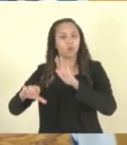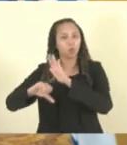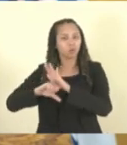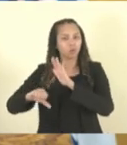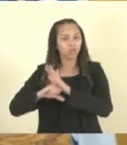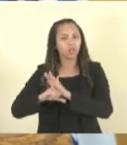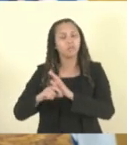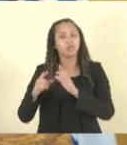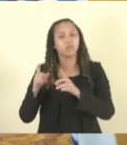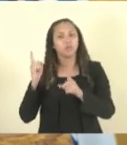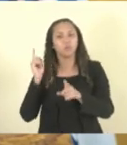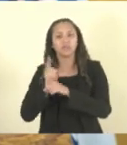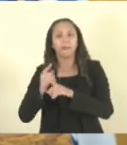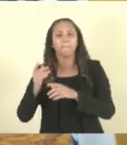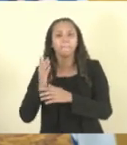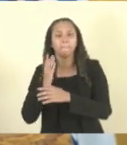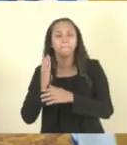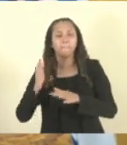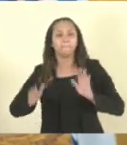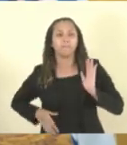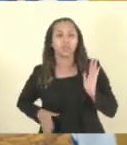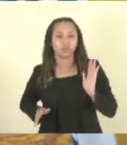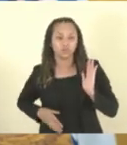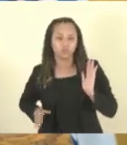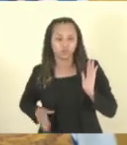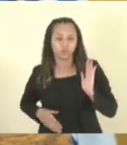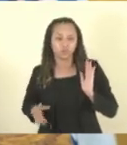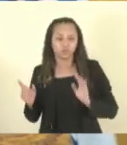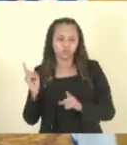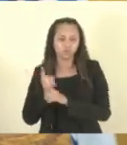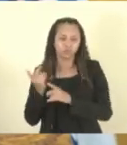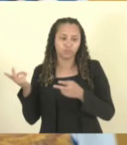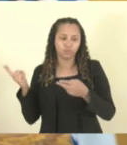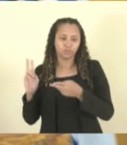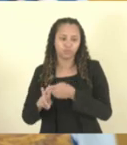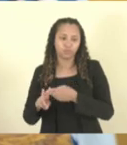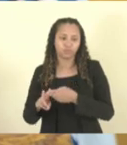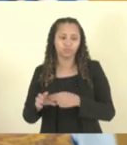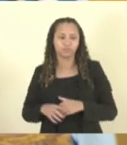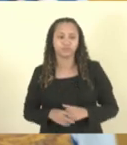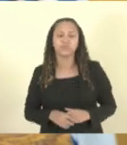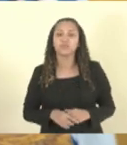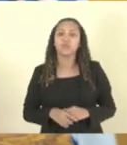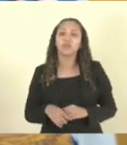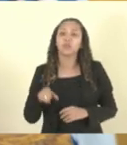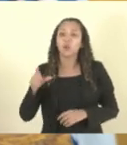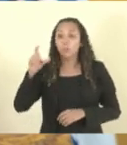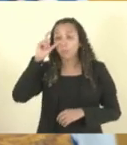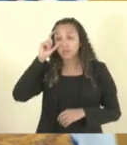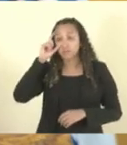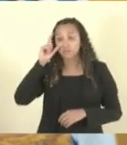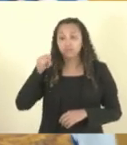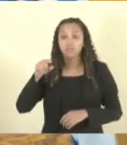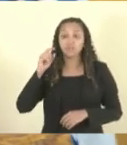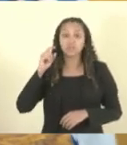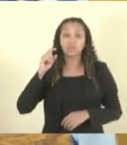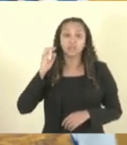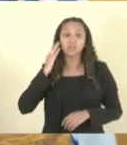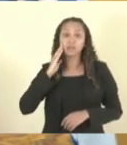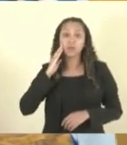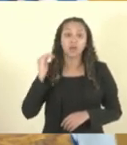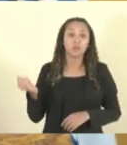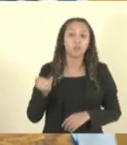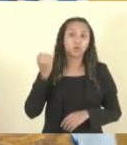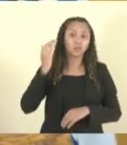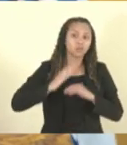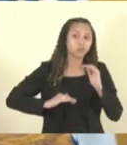nossa sociedade. deputado Bazinho, para que vossa excelência tenha uma ideia da importância desses profissionais, nós